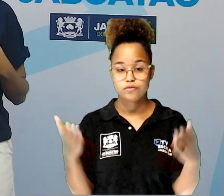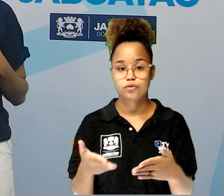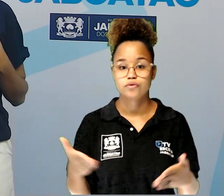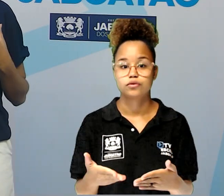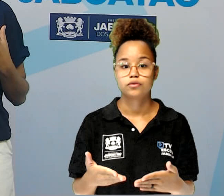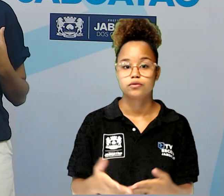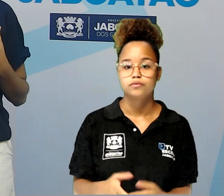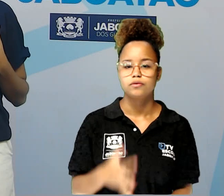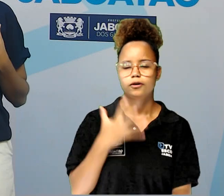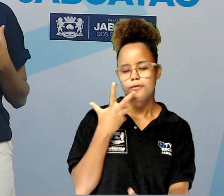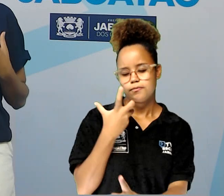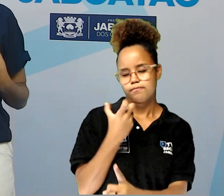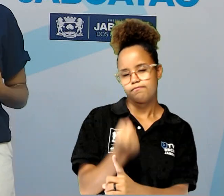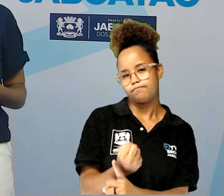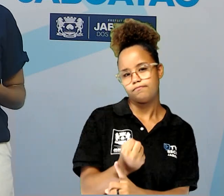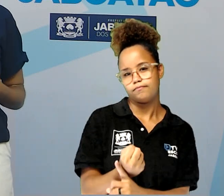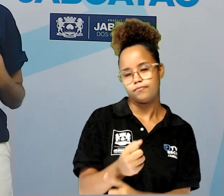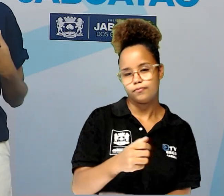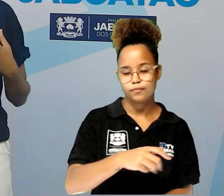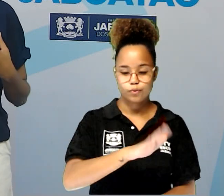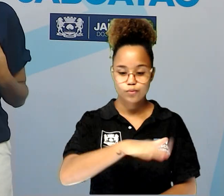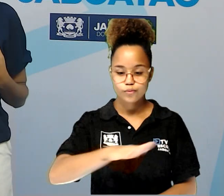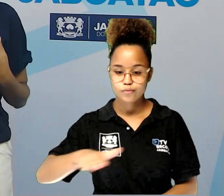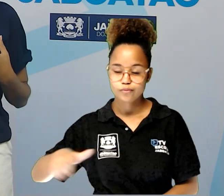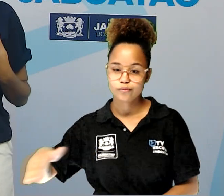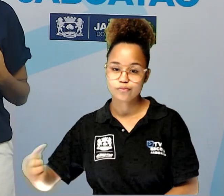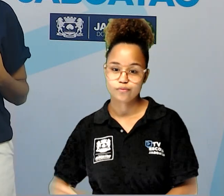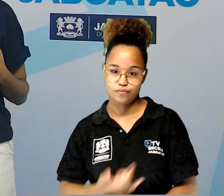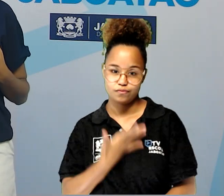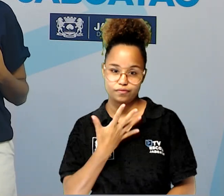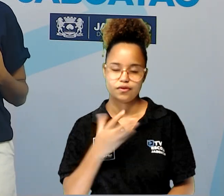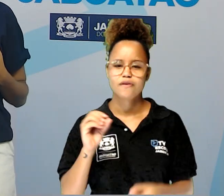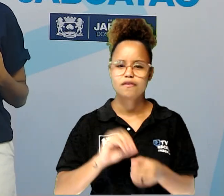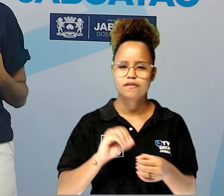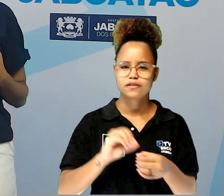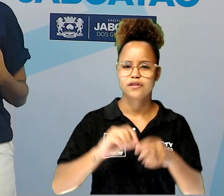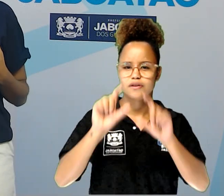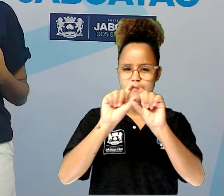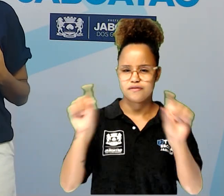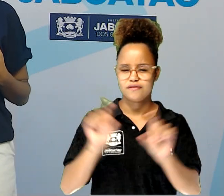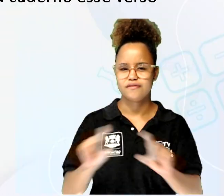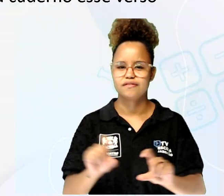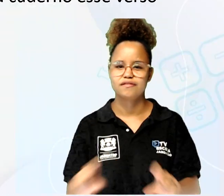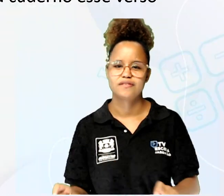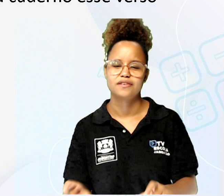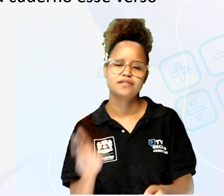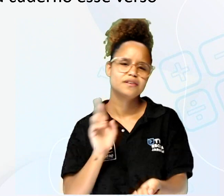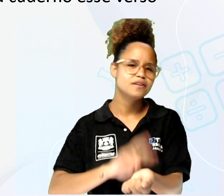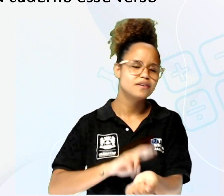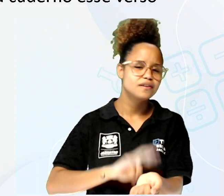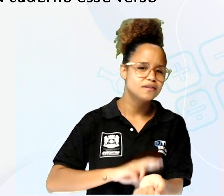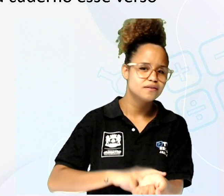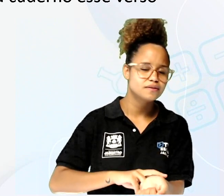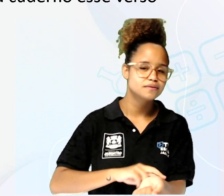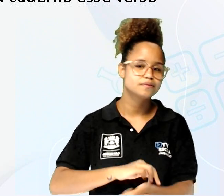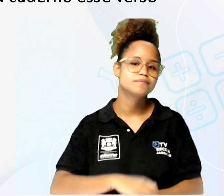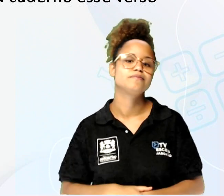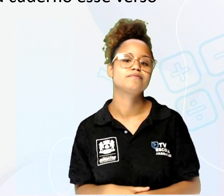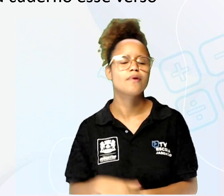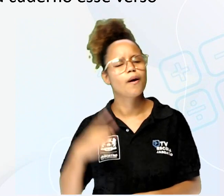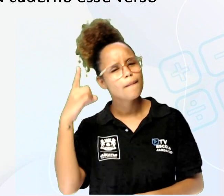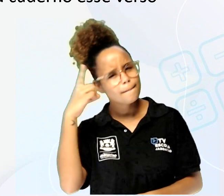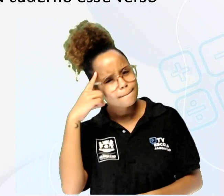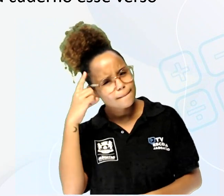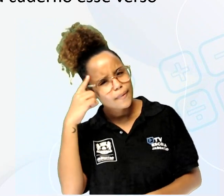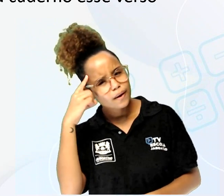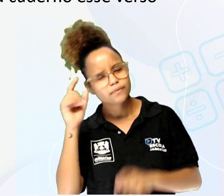Inspirado pelos poetas mirins, faça um verso rimado, tá bom? Pense nesse verso